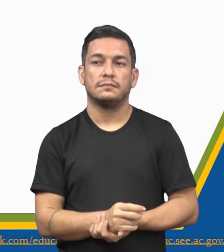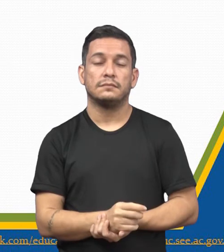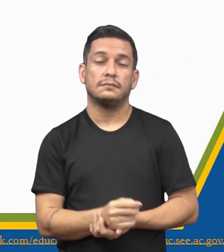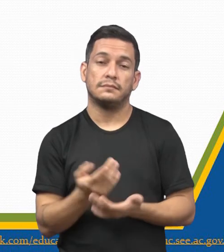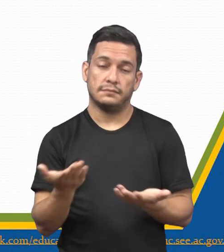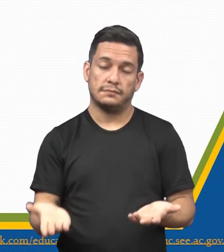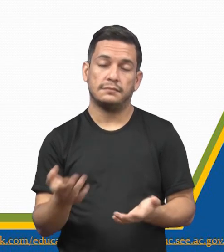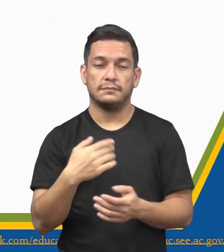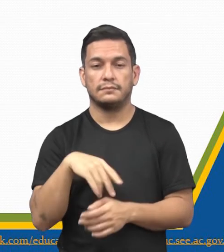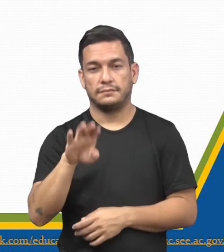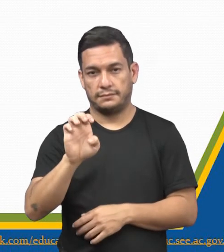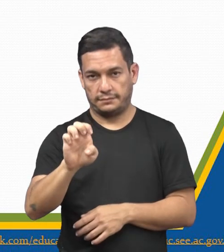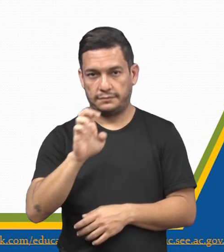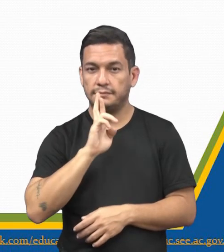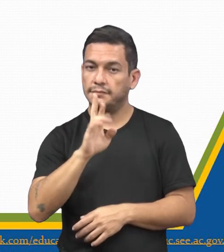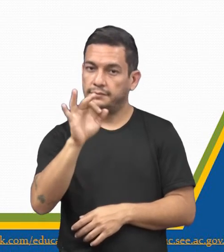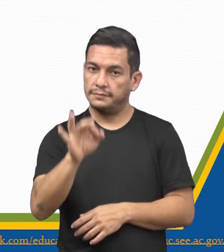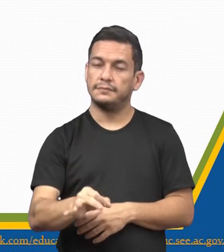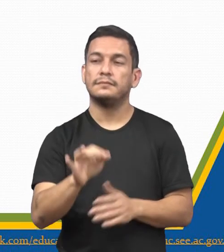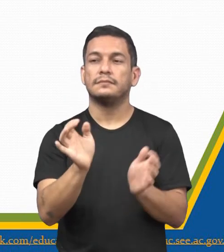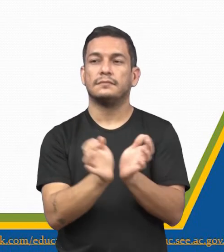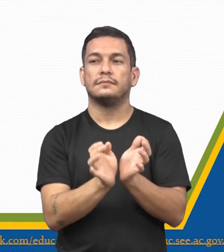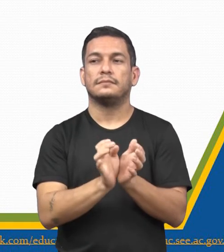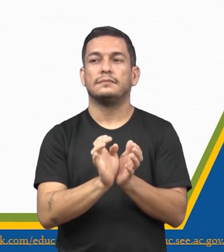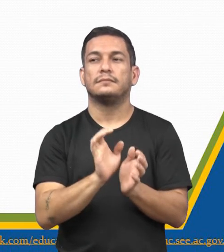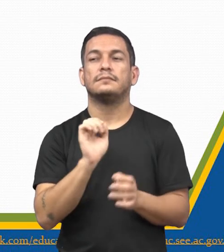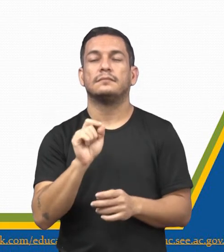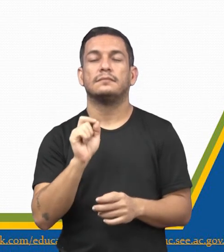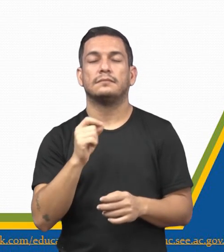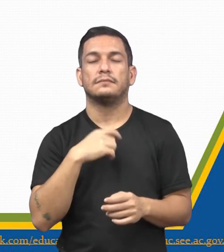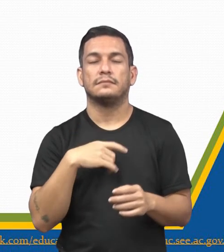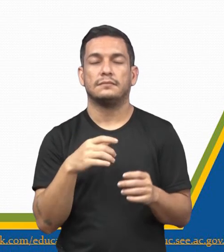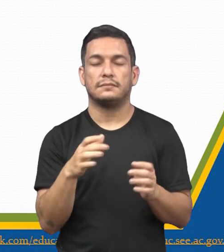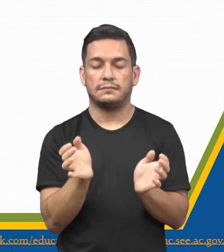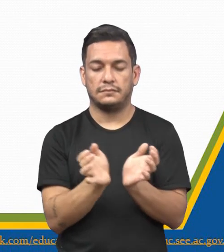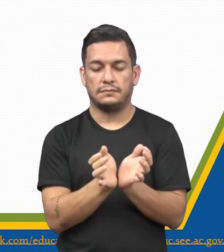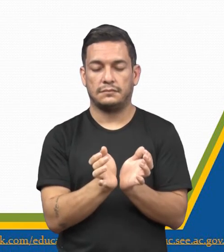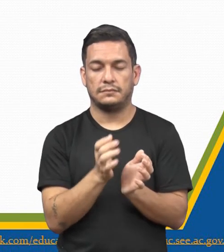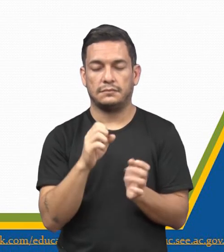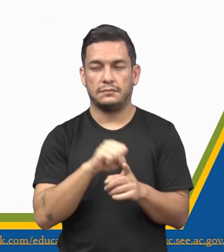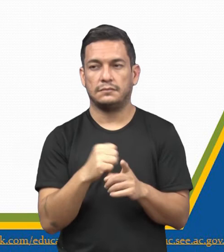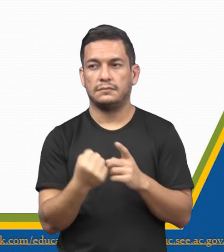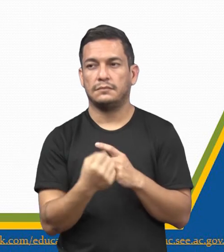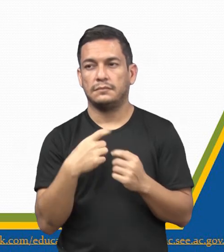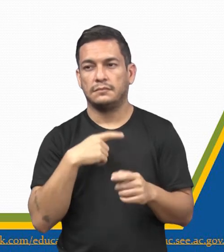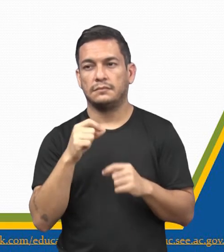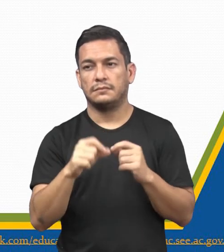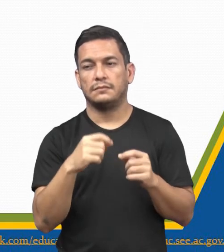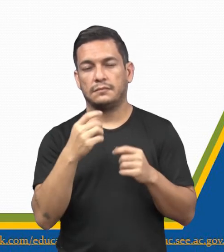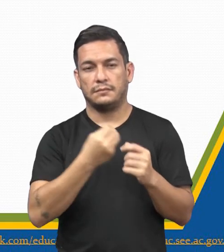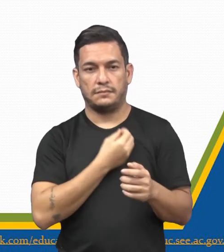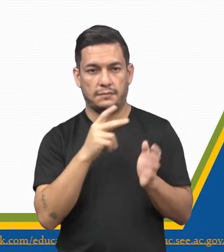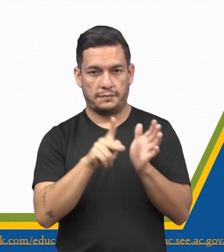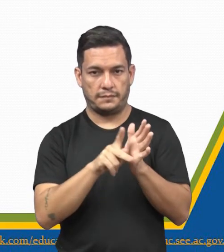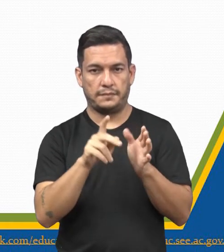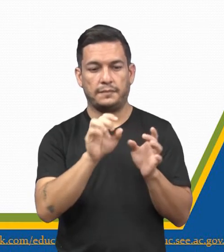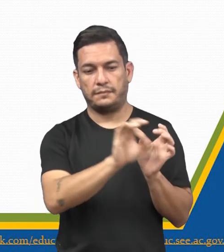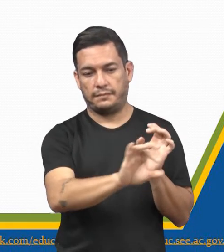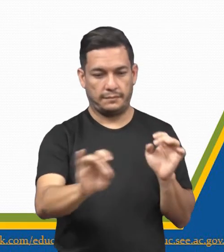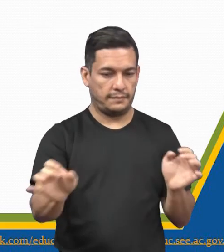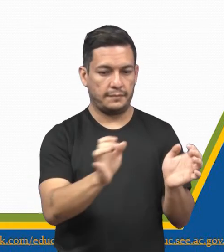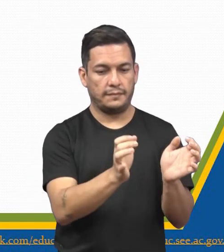Então, é, conjunto de comportamentos típicos de um grupo social que reproduz o estilo de vida própria de cada sociedade.